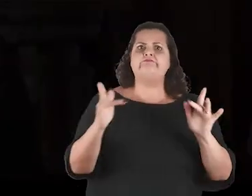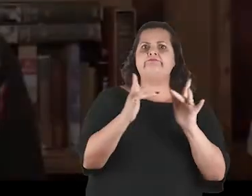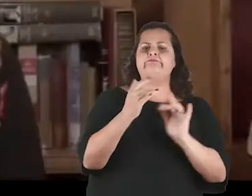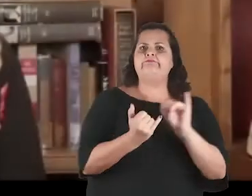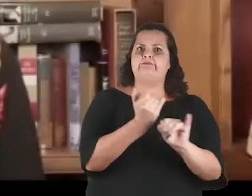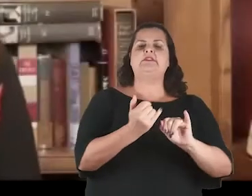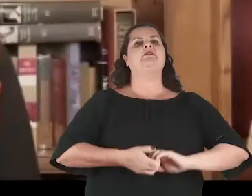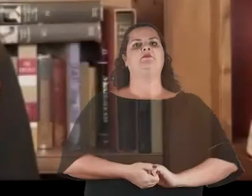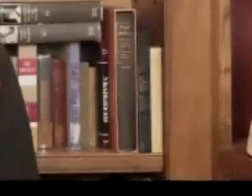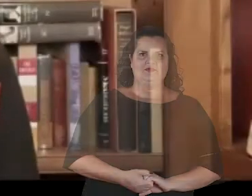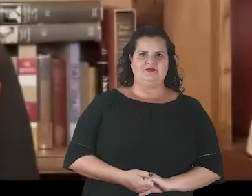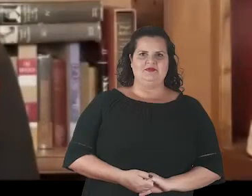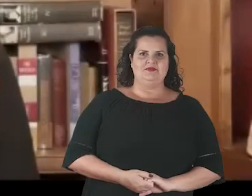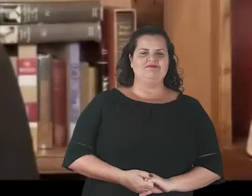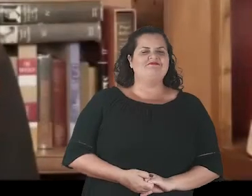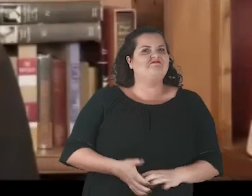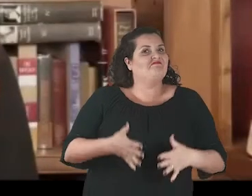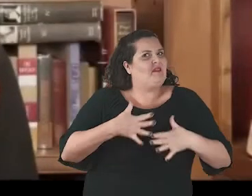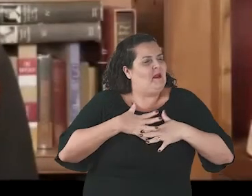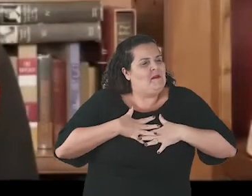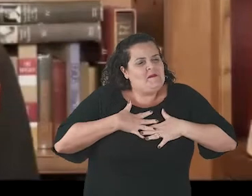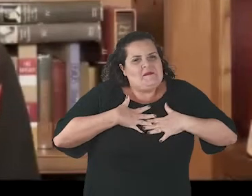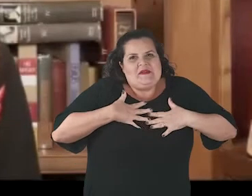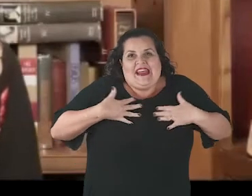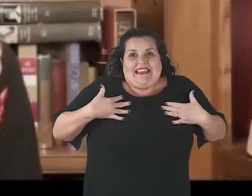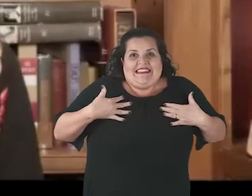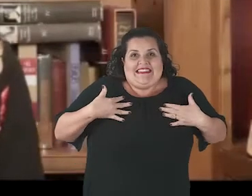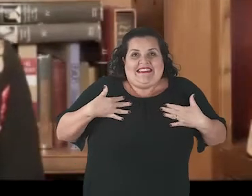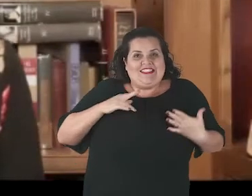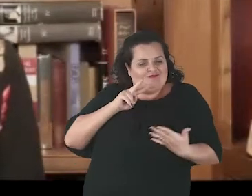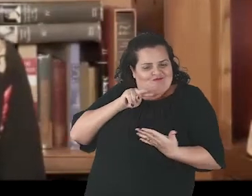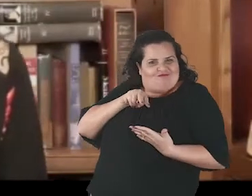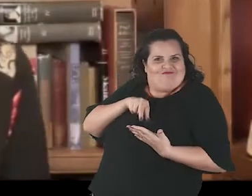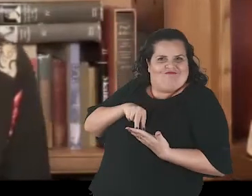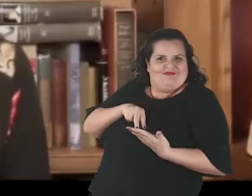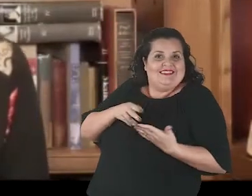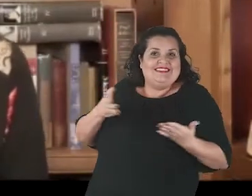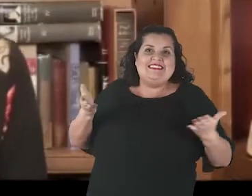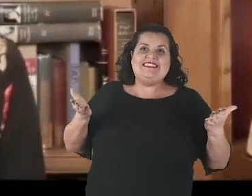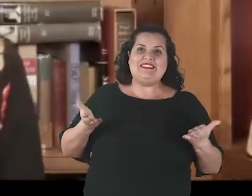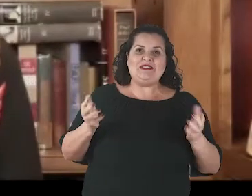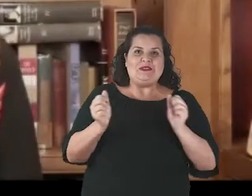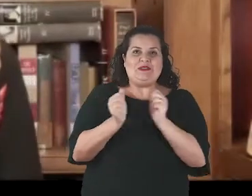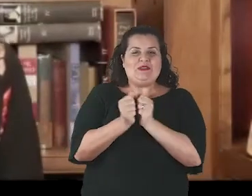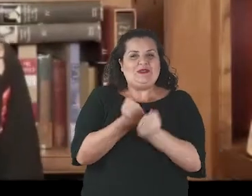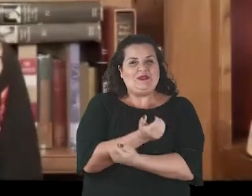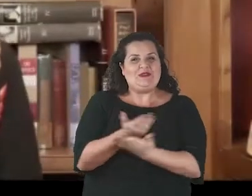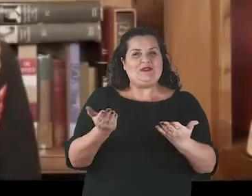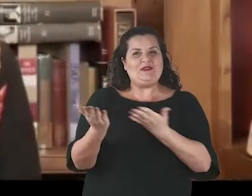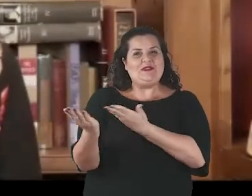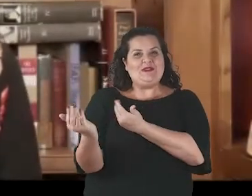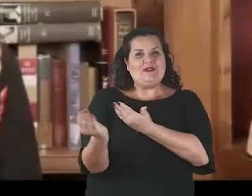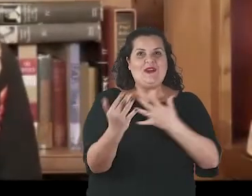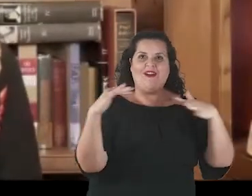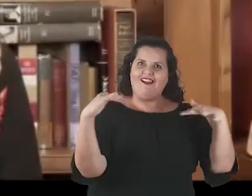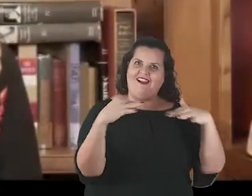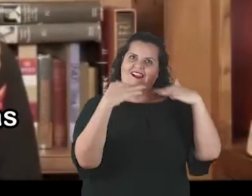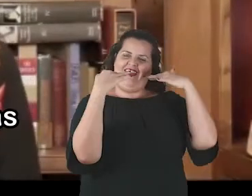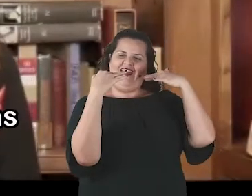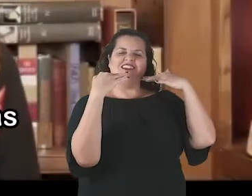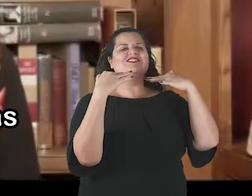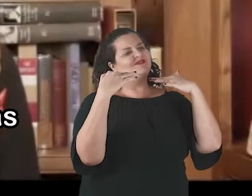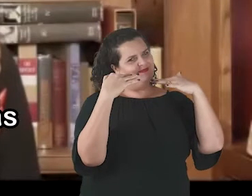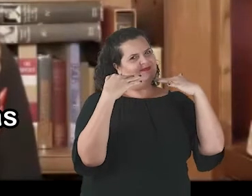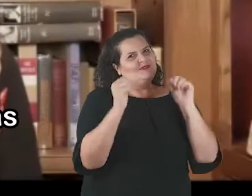digital. É uma honra estar aqui com tantos jovens que estão assistindo a esta apresentação hoje.